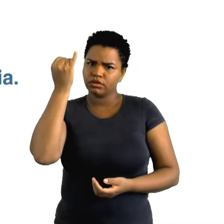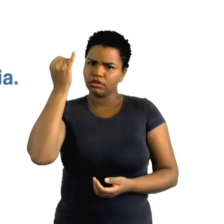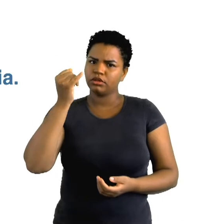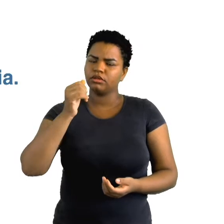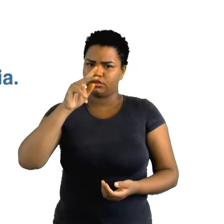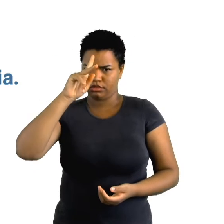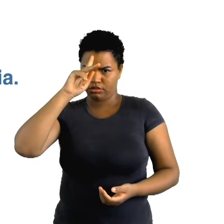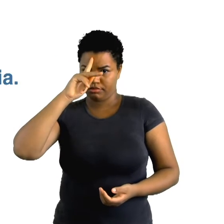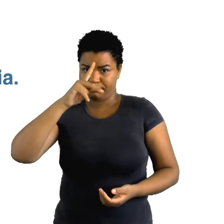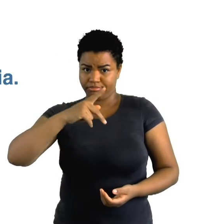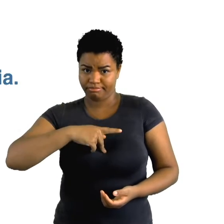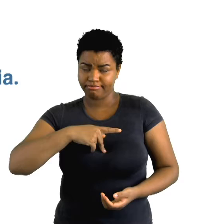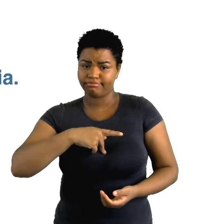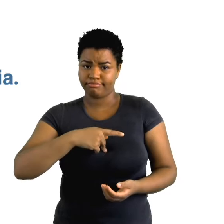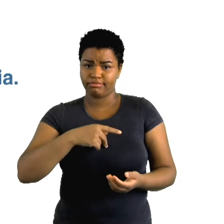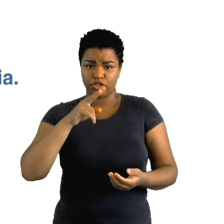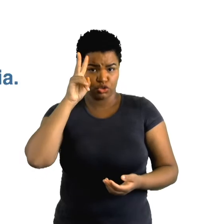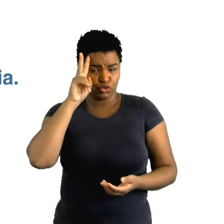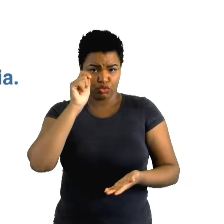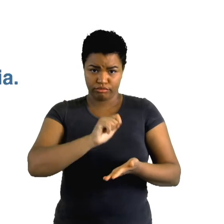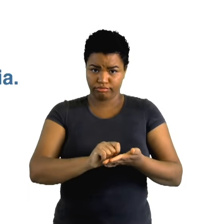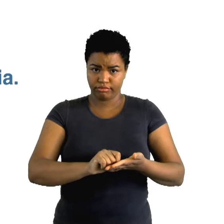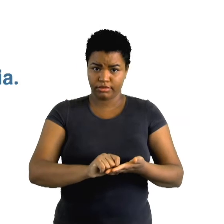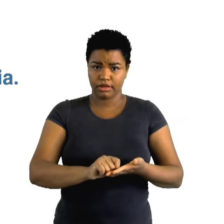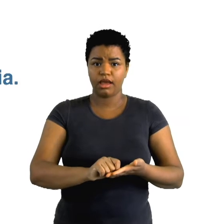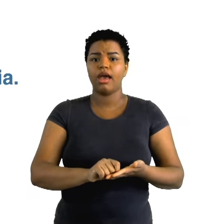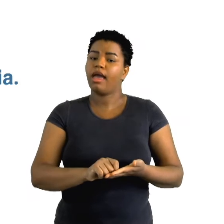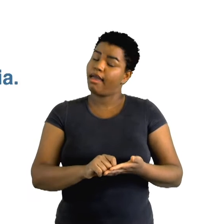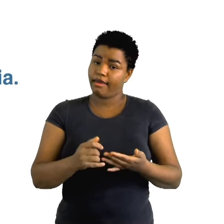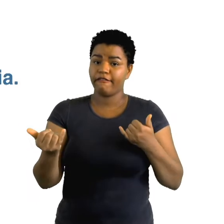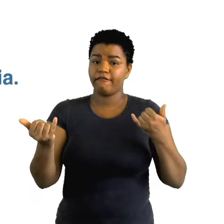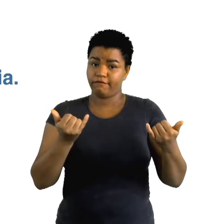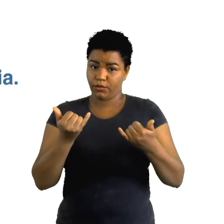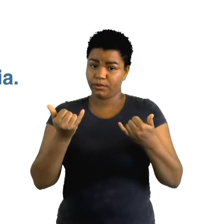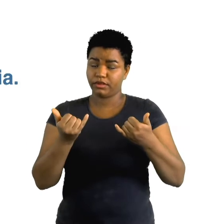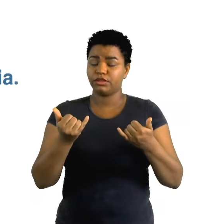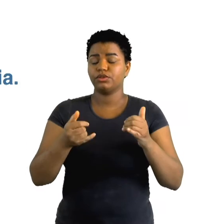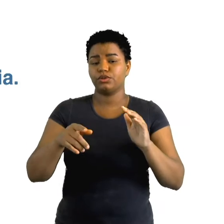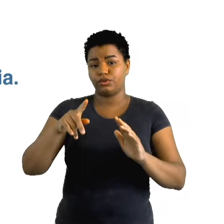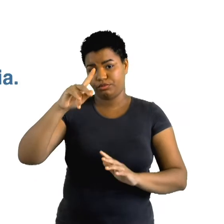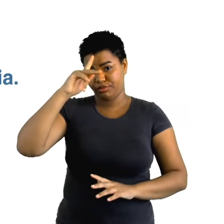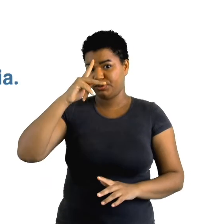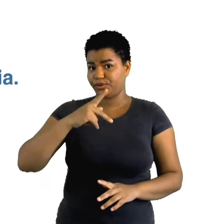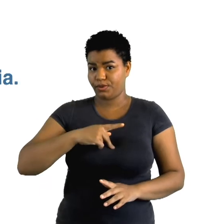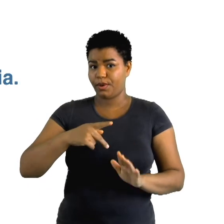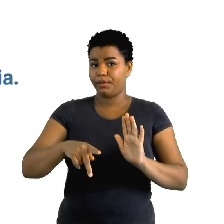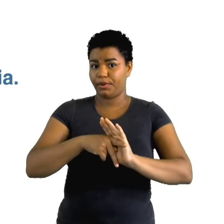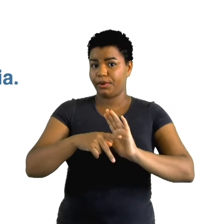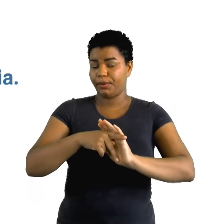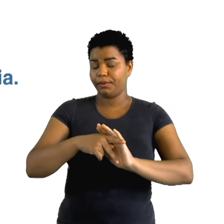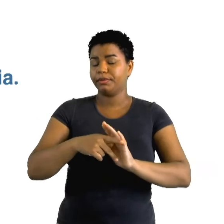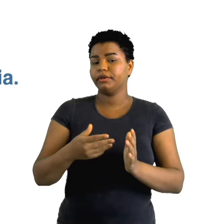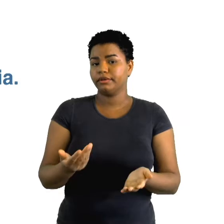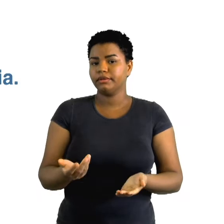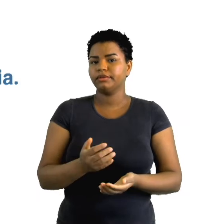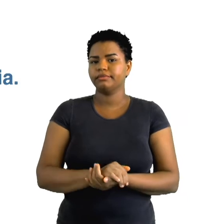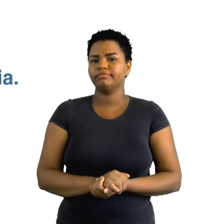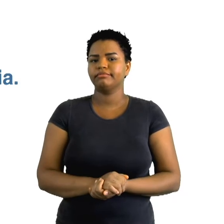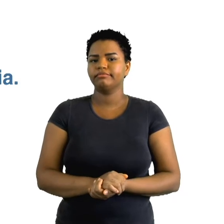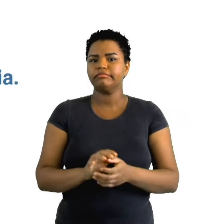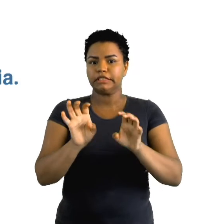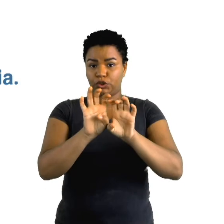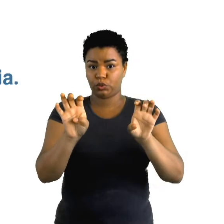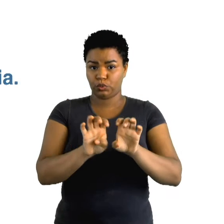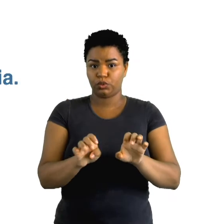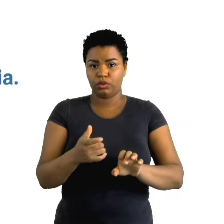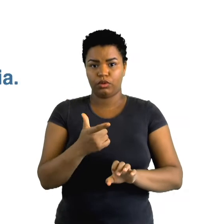ter a necessidade de colocar informações pessoais. Outra estrutura é fatos